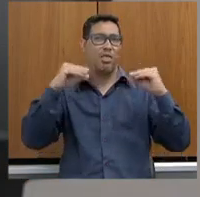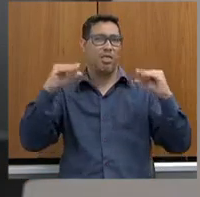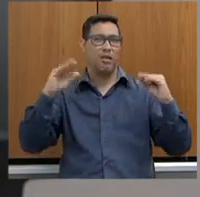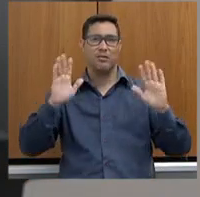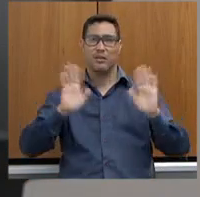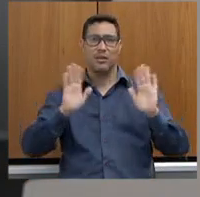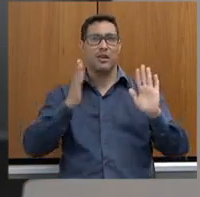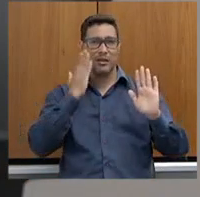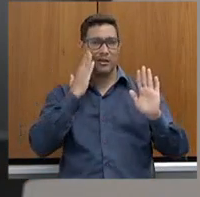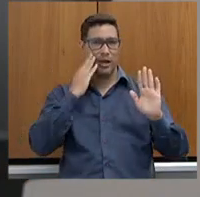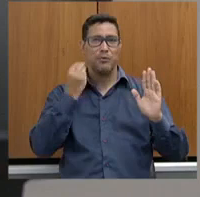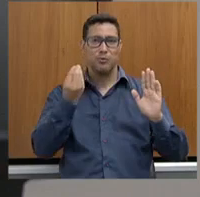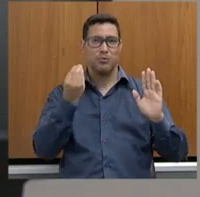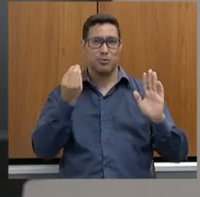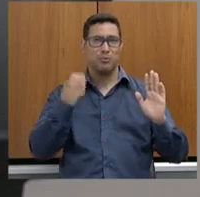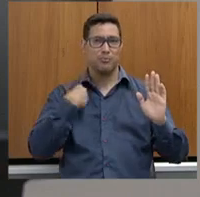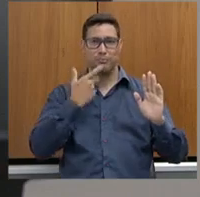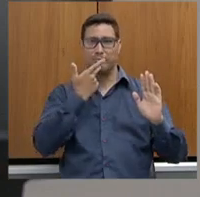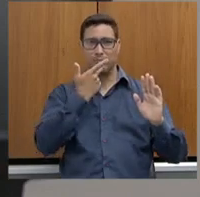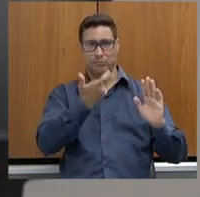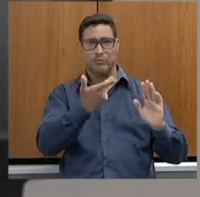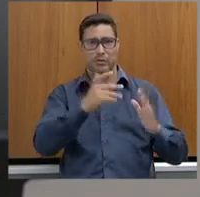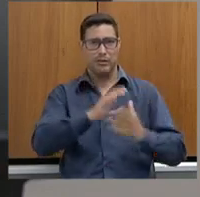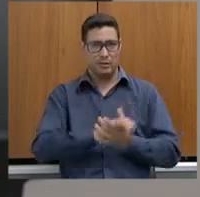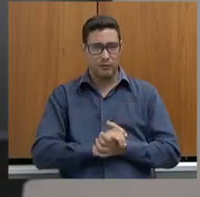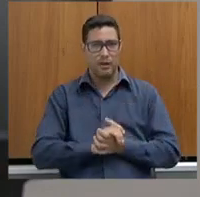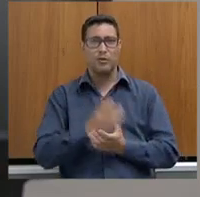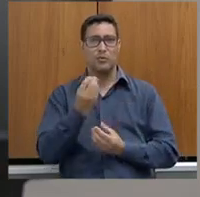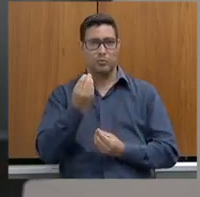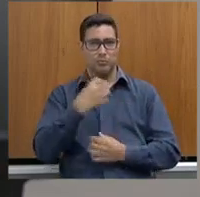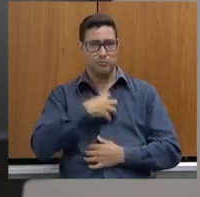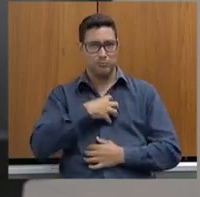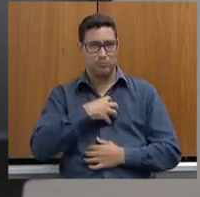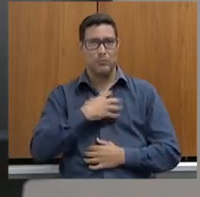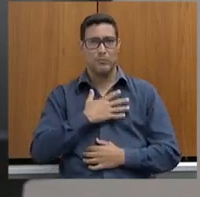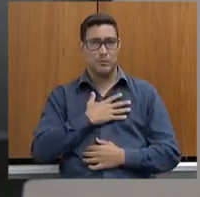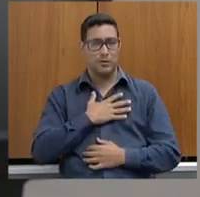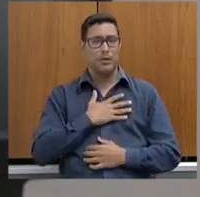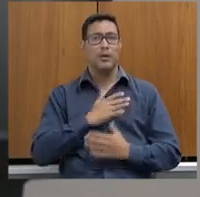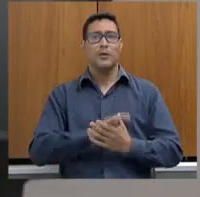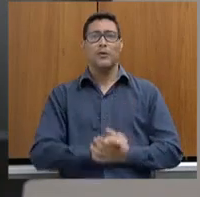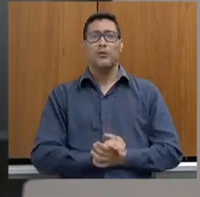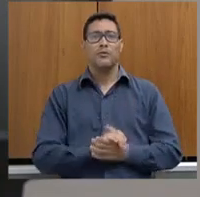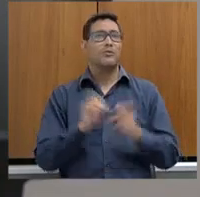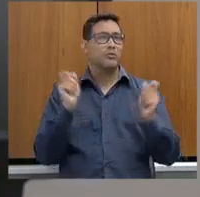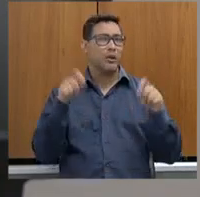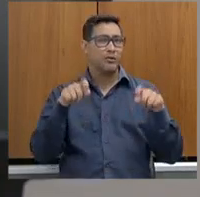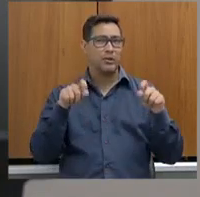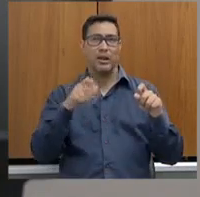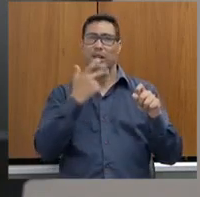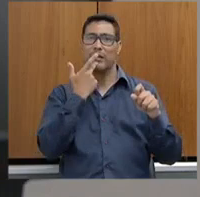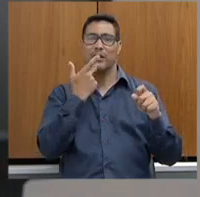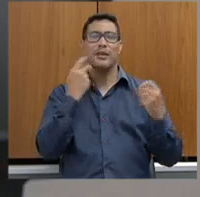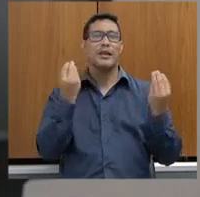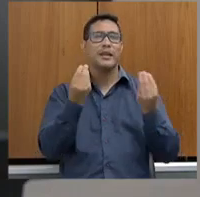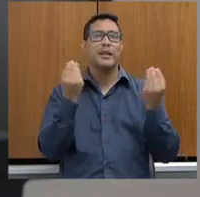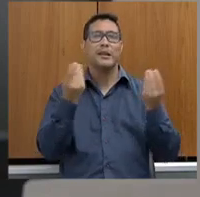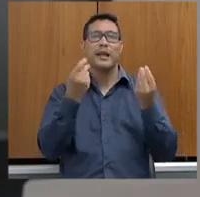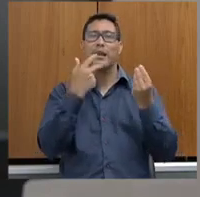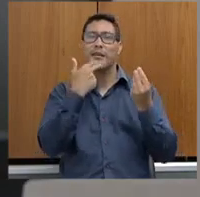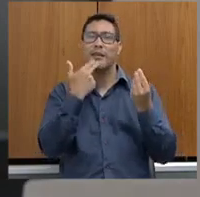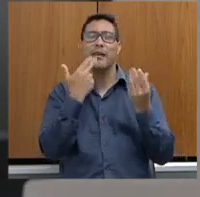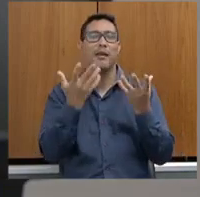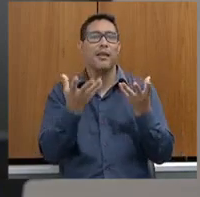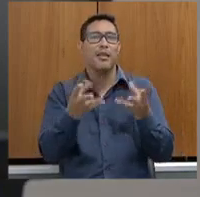eu sou. Não tem jeito de você ser muito polido com um problema existente e